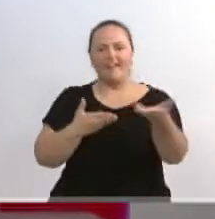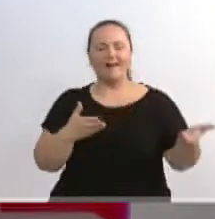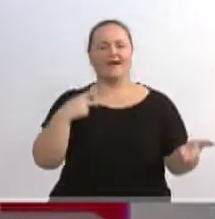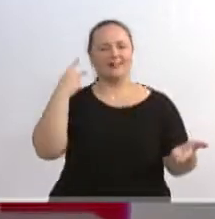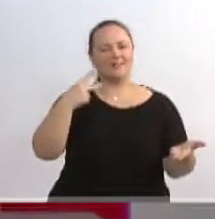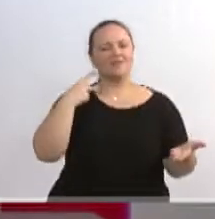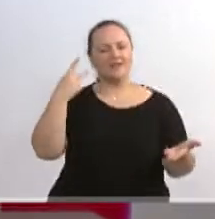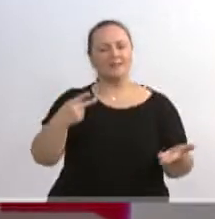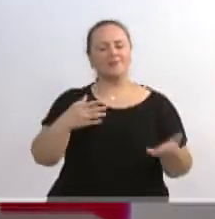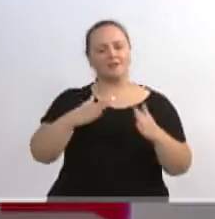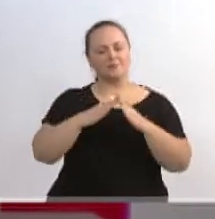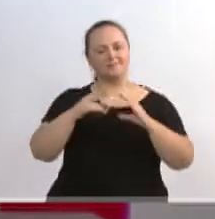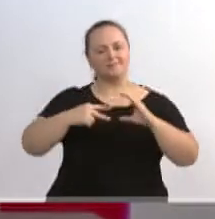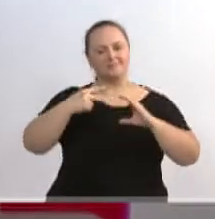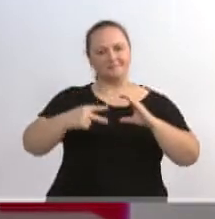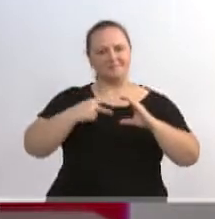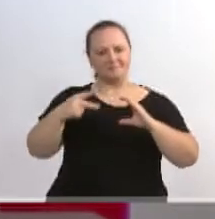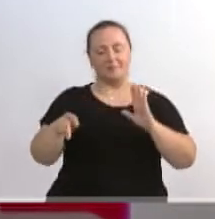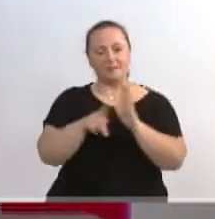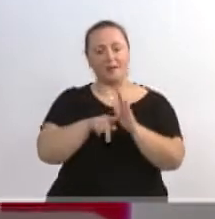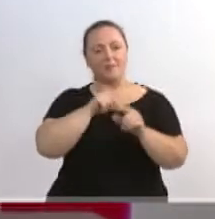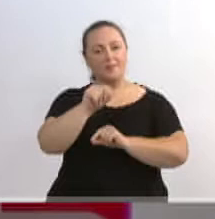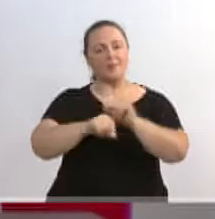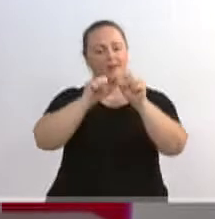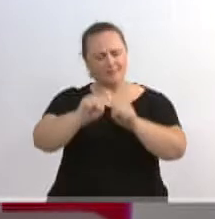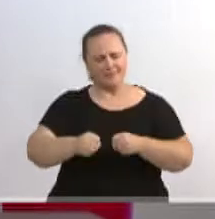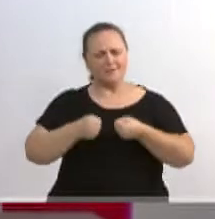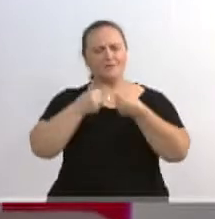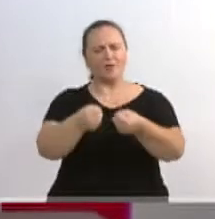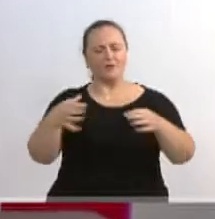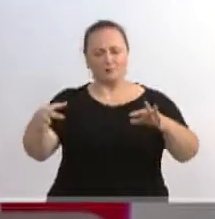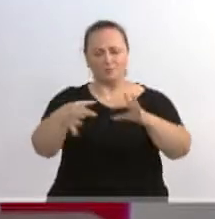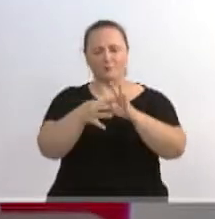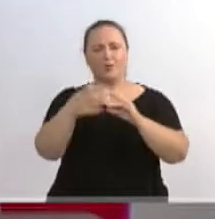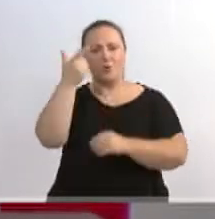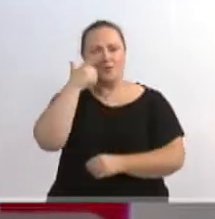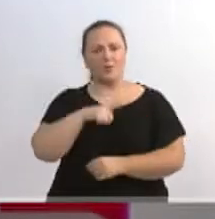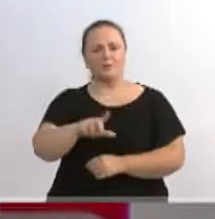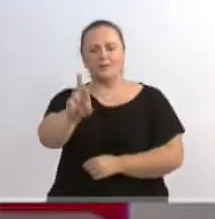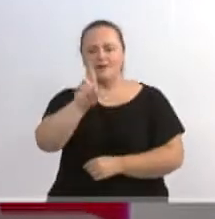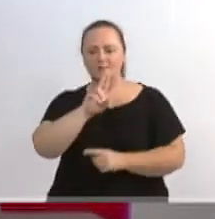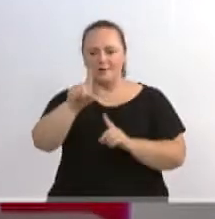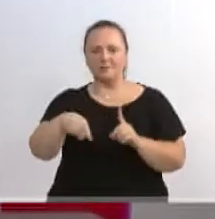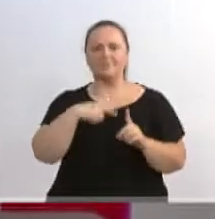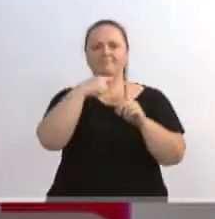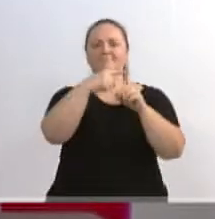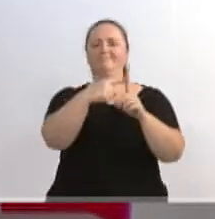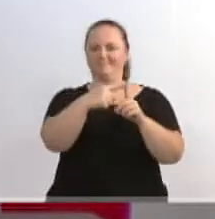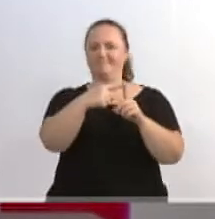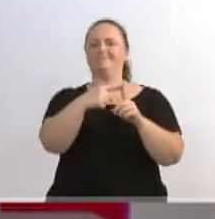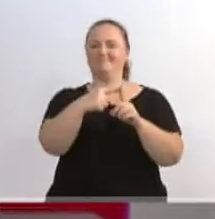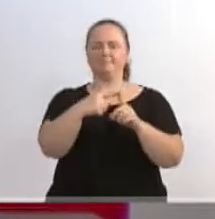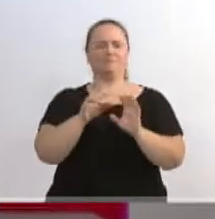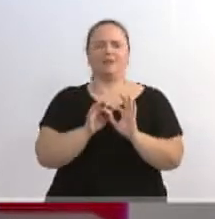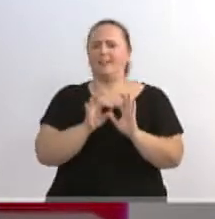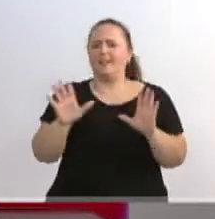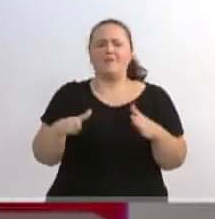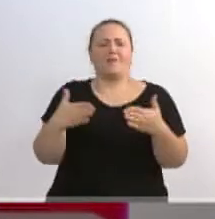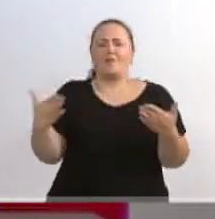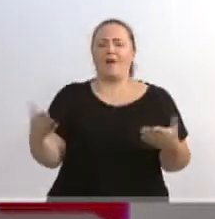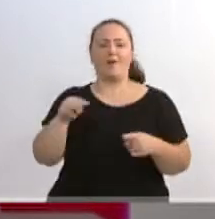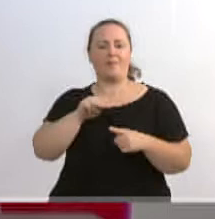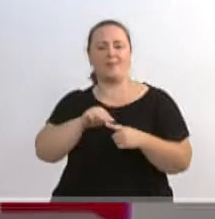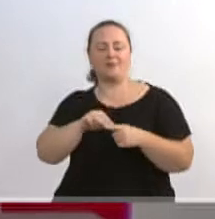Casa tem feito um esforço muito grande no sentido de a gente unir os esforços para conseguir os resultados. Utilizando as esferas, quais que forem, seja